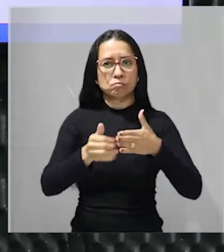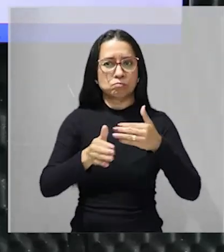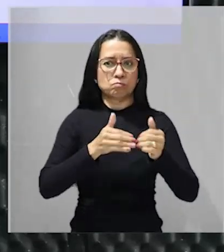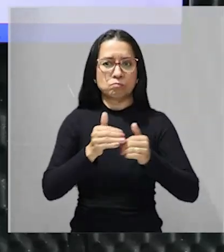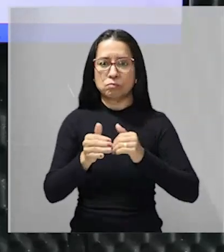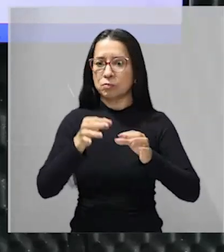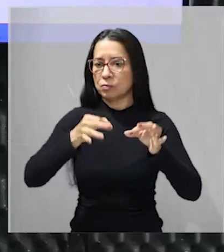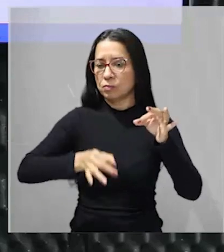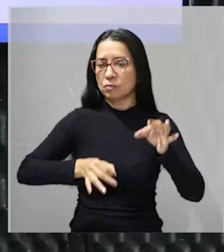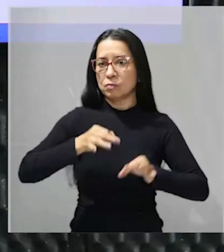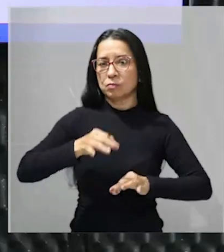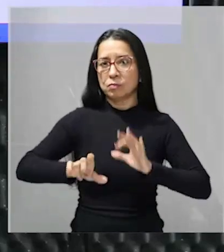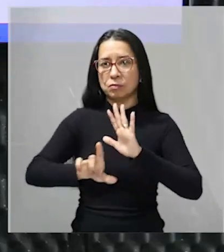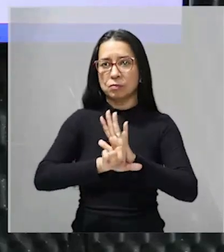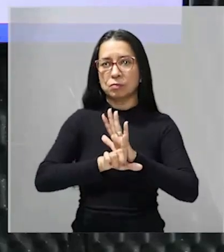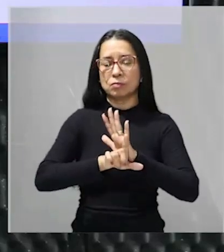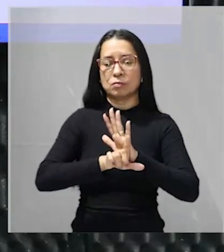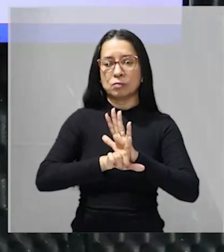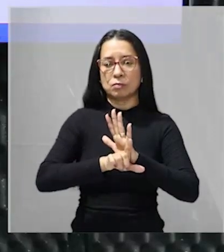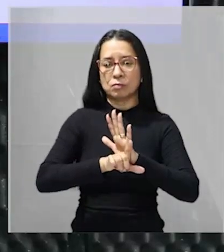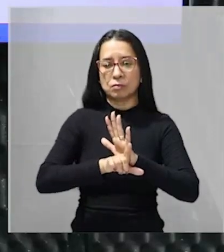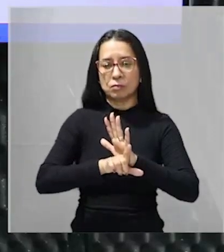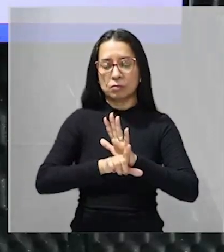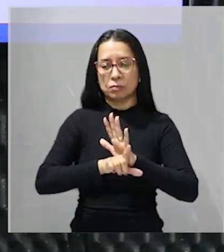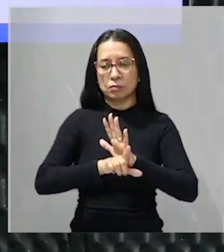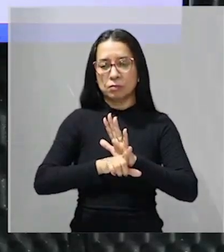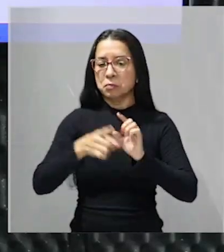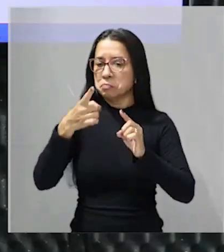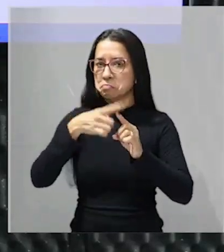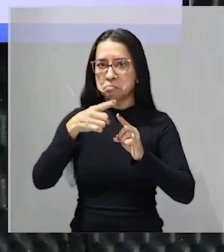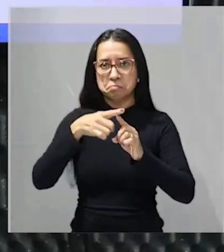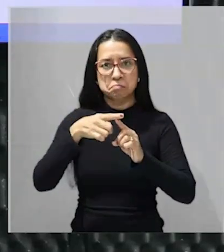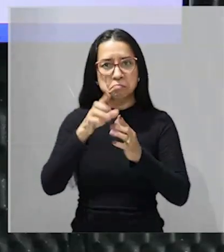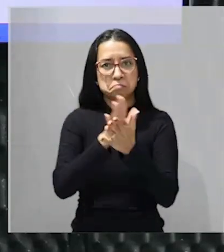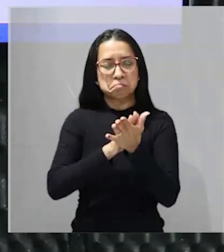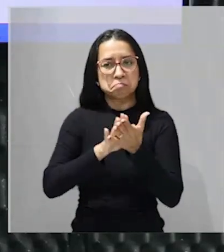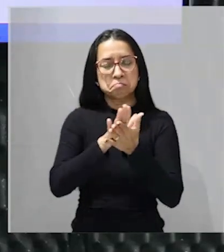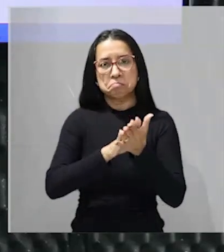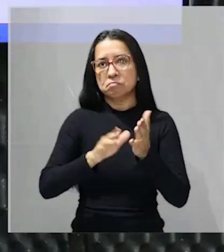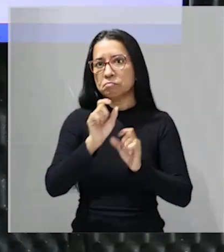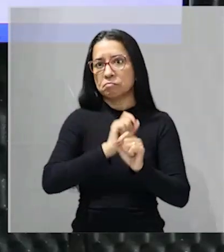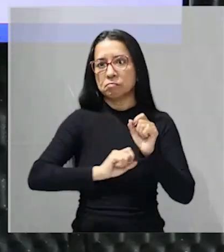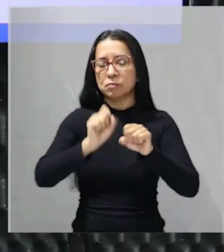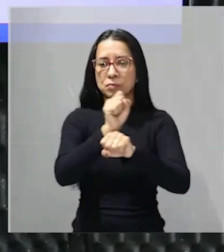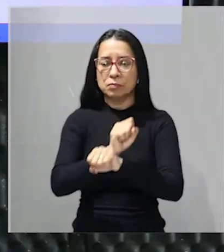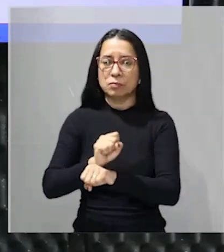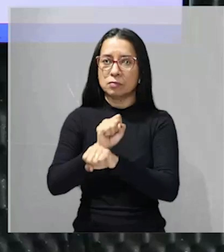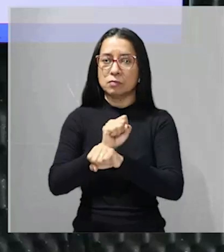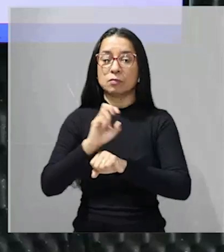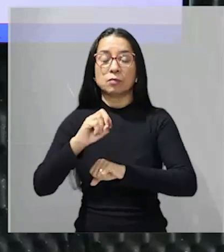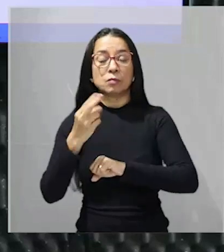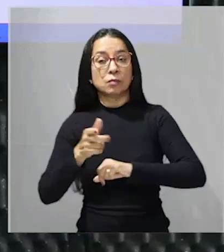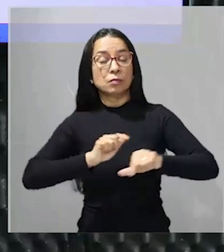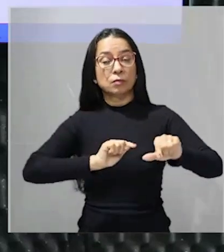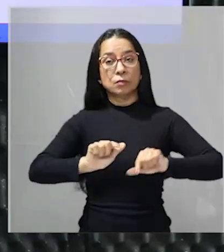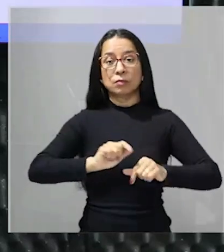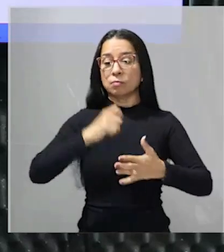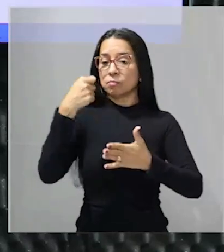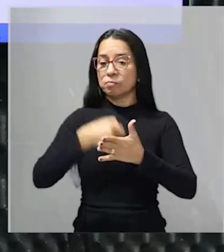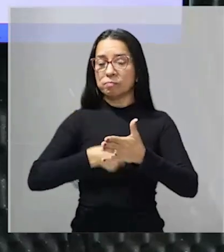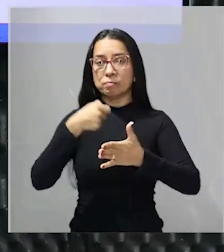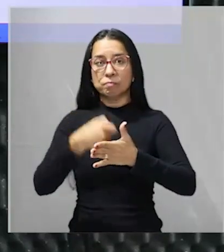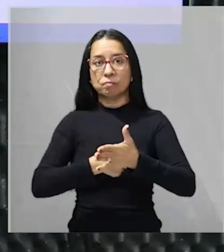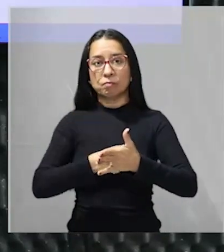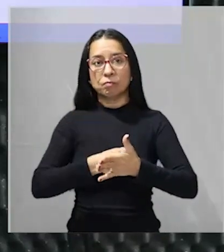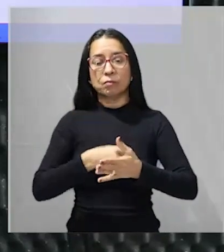jurisdição nenhum tipo de escravidão nenhum tipo de trabalho forçado que isso é uma forma até mesmo